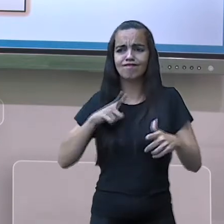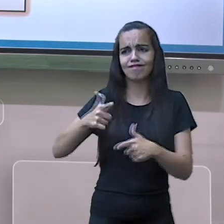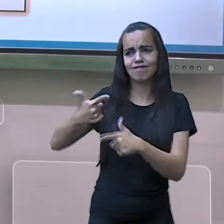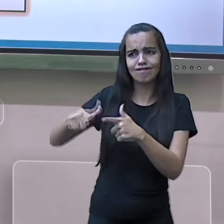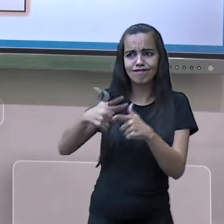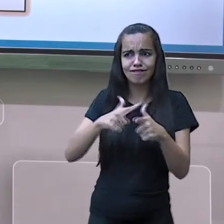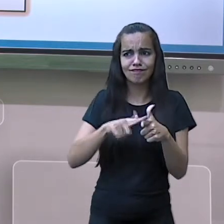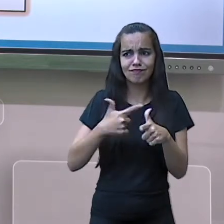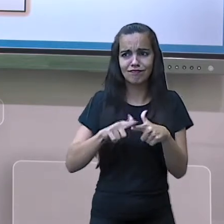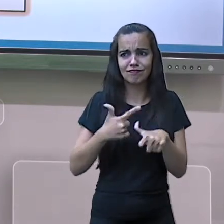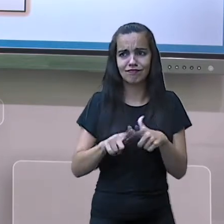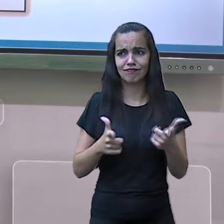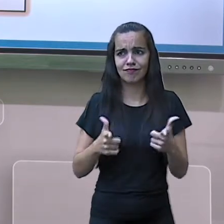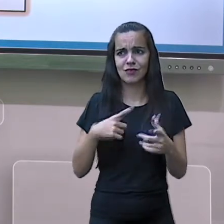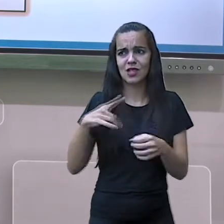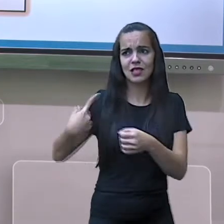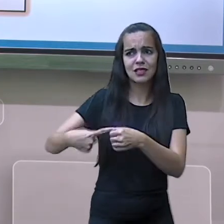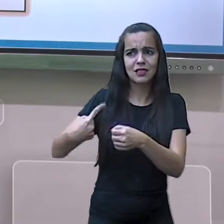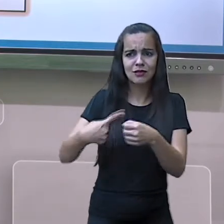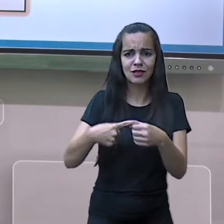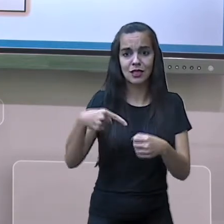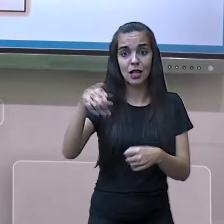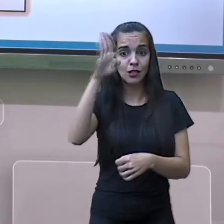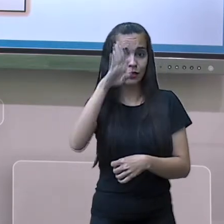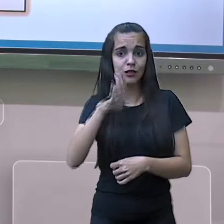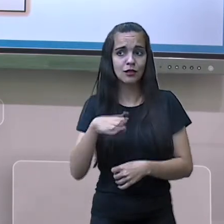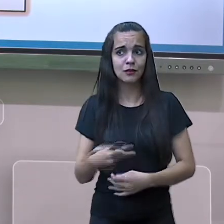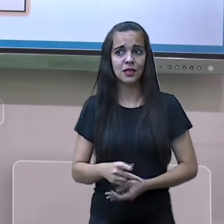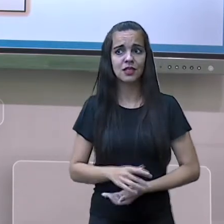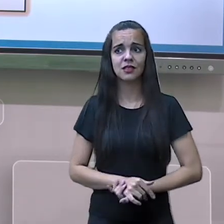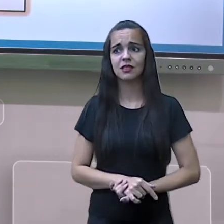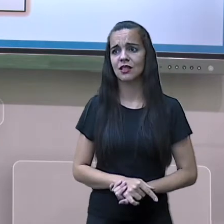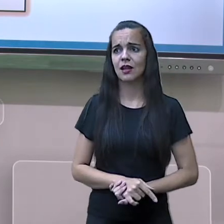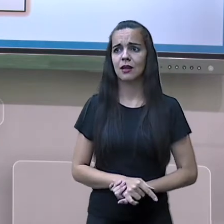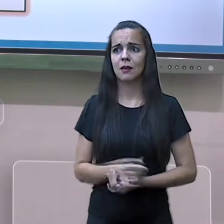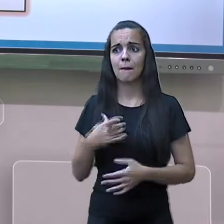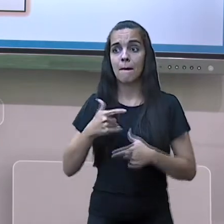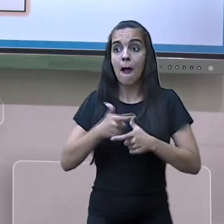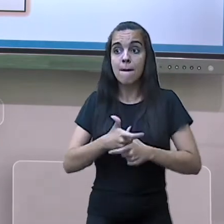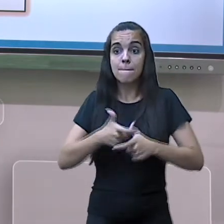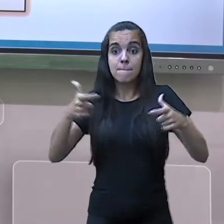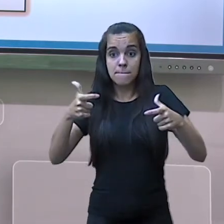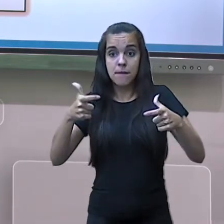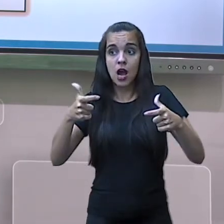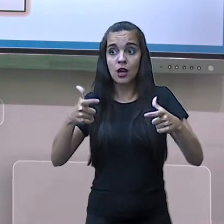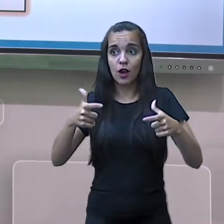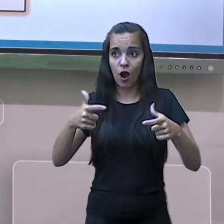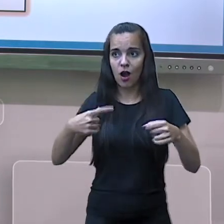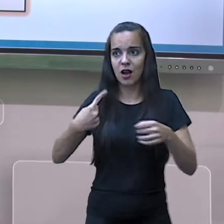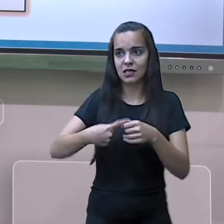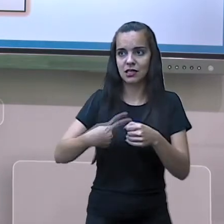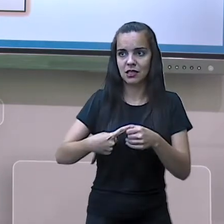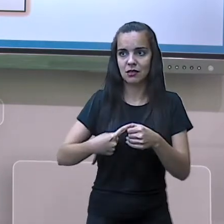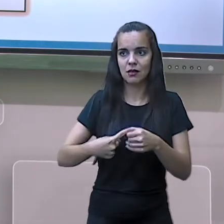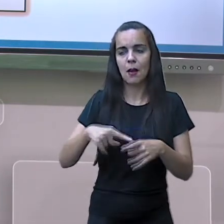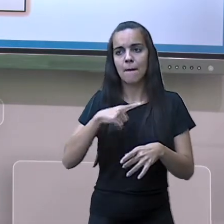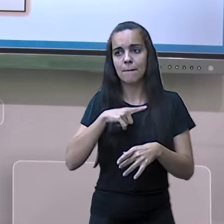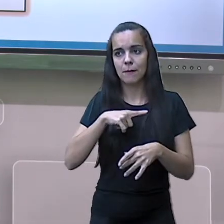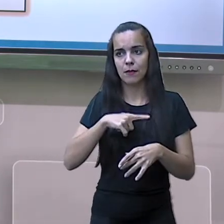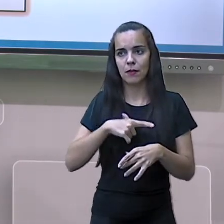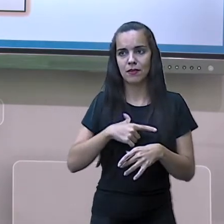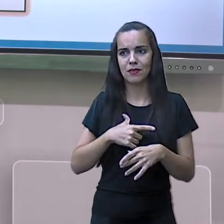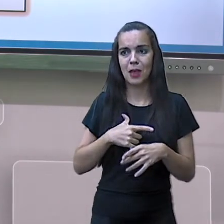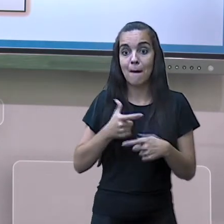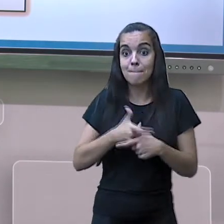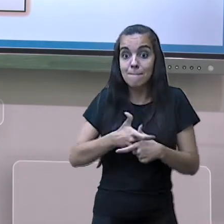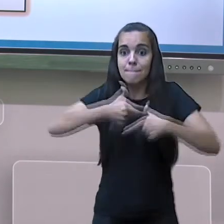ocorre nas cidades do Brasil. Quanto maior a cidade, maior são os